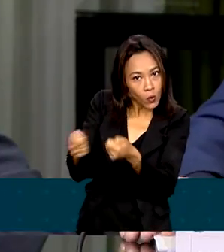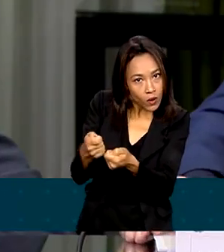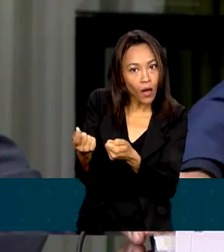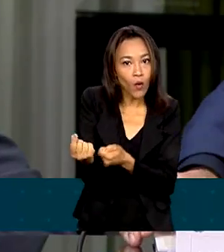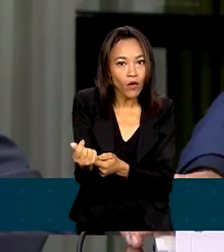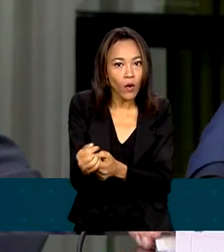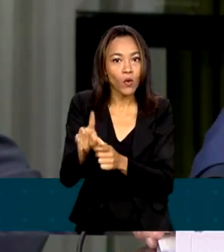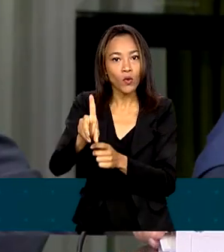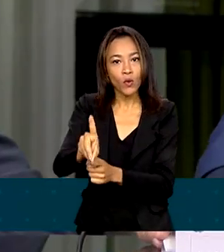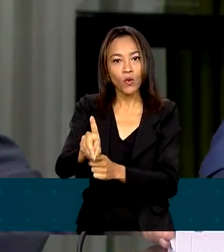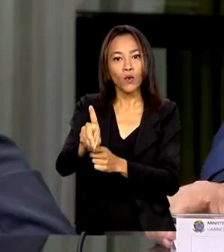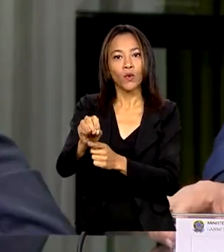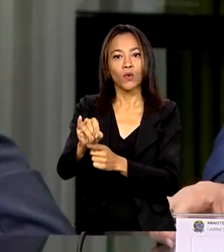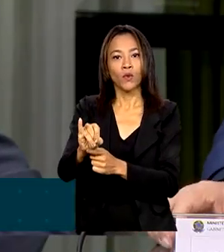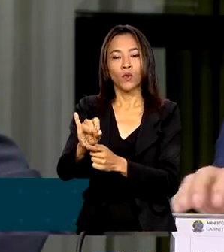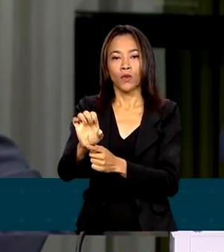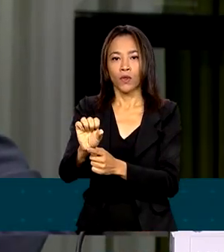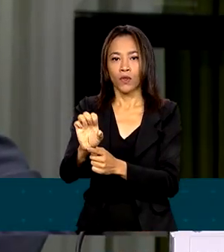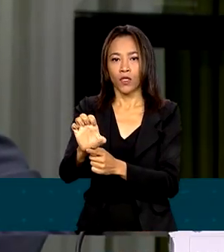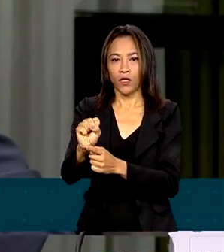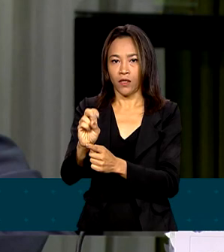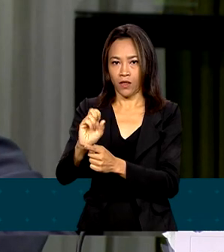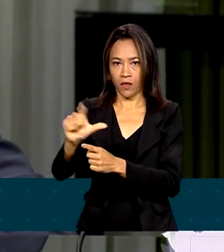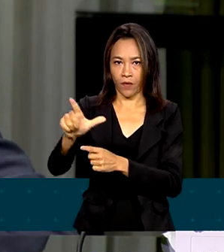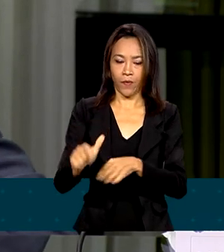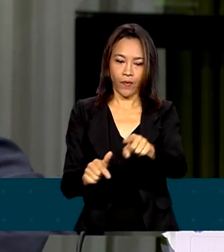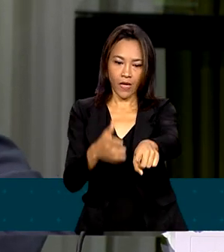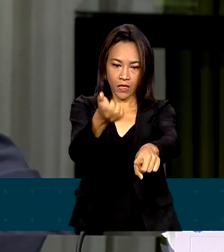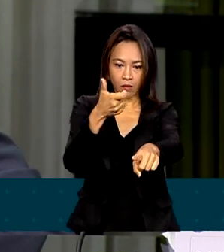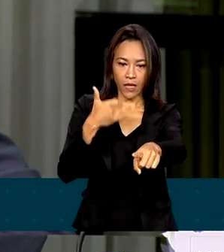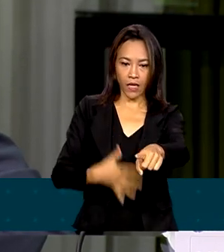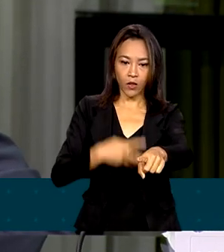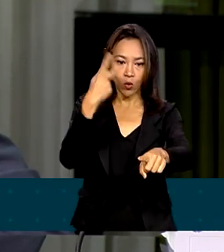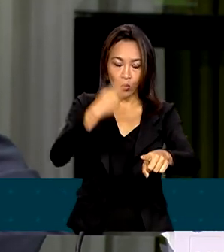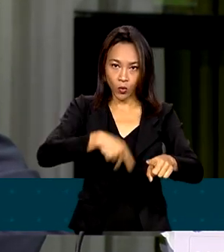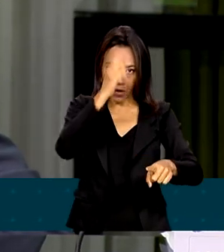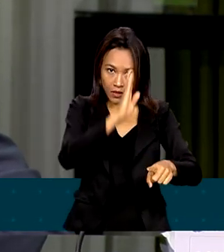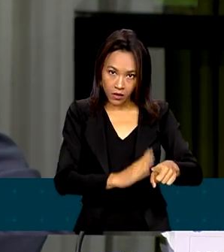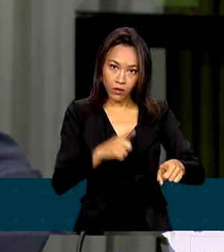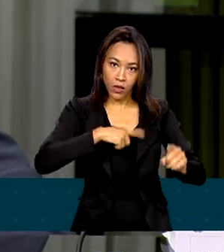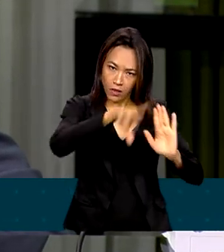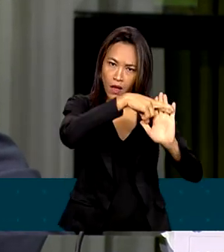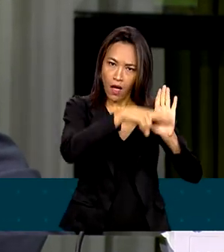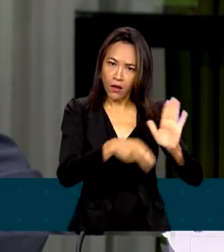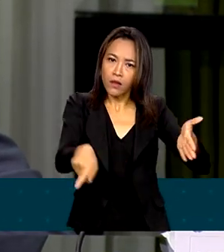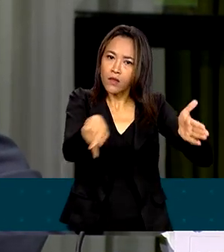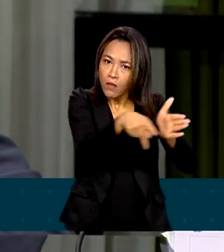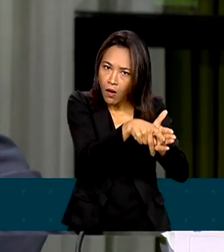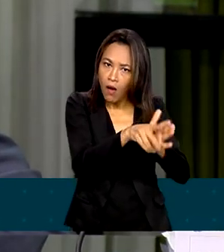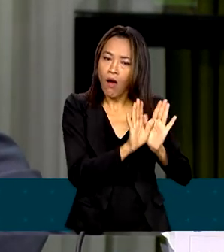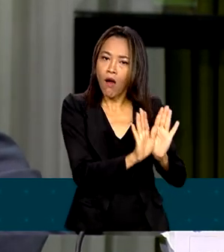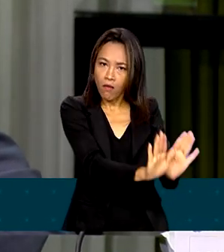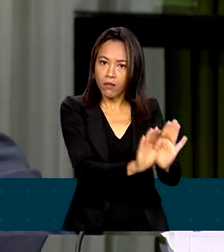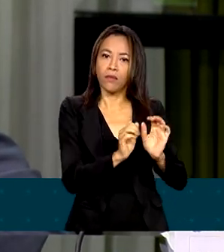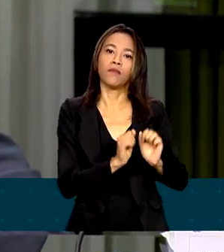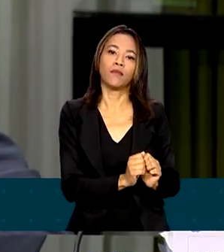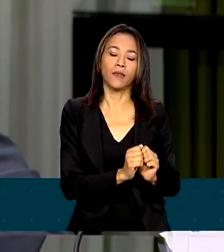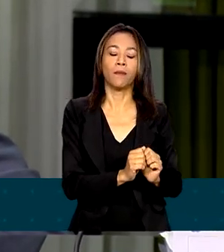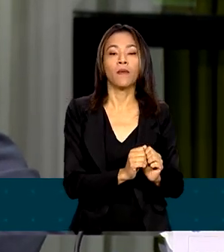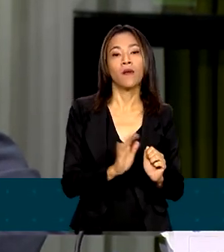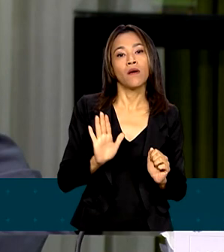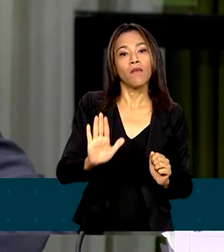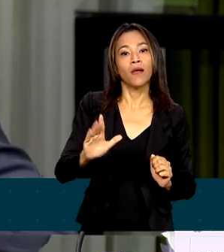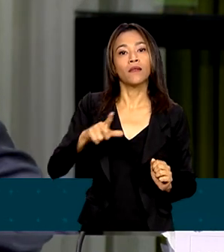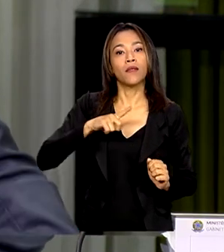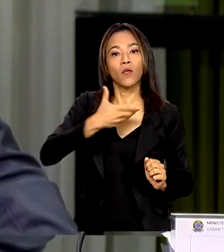Petrobras é uma empresa brasileira que tem a sua natureza jurídica listada em bolsa, mas tem